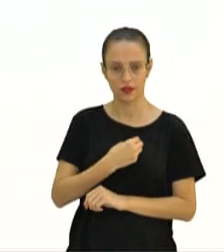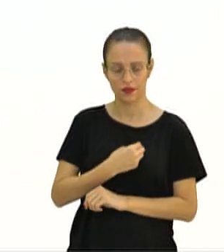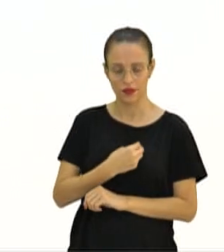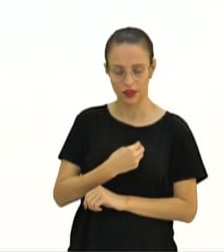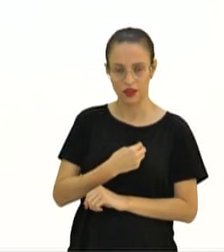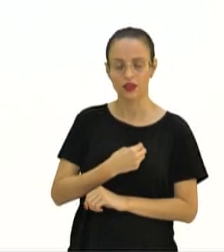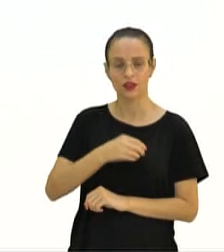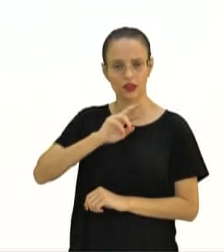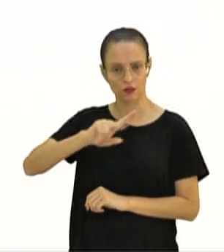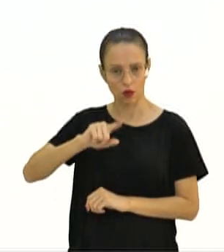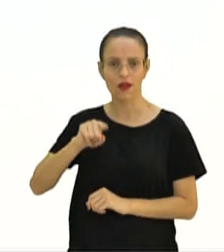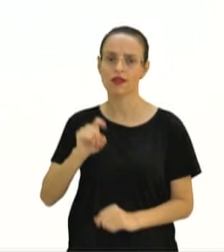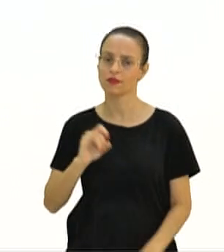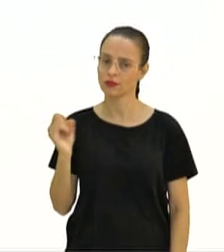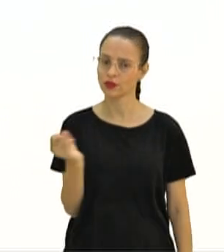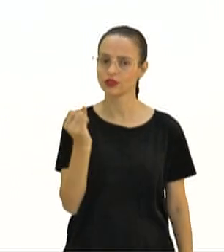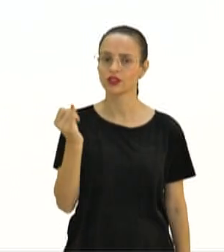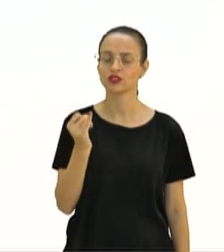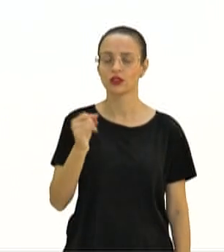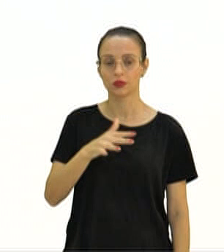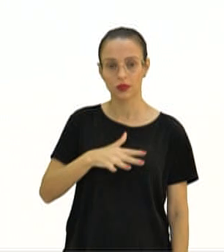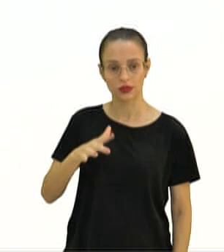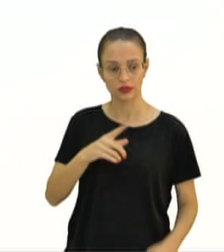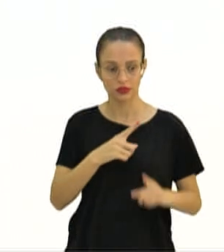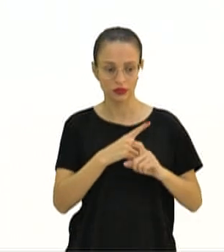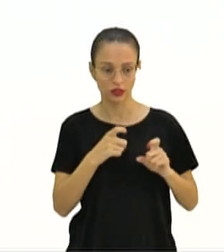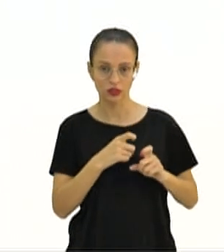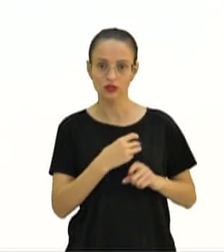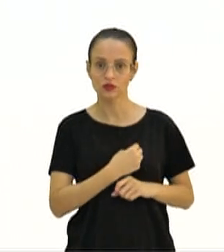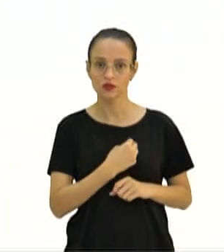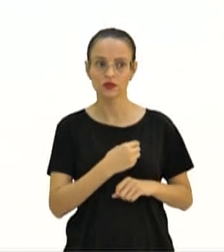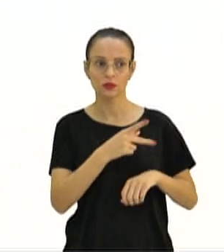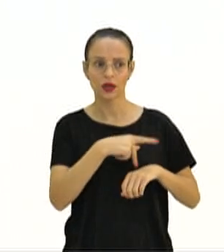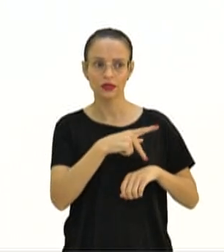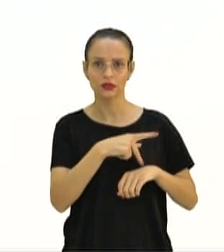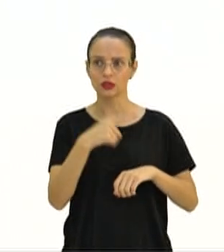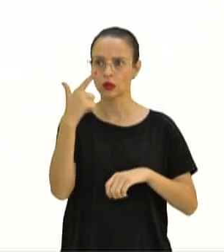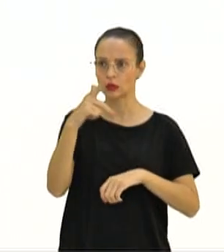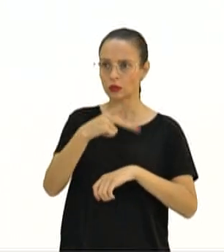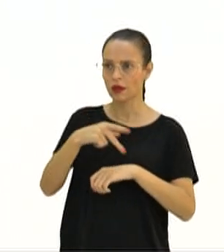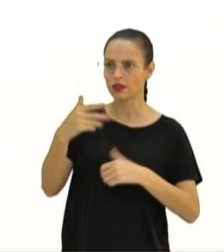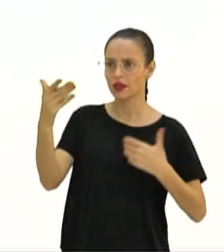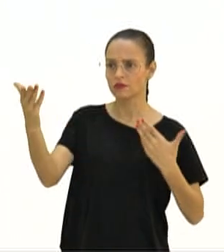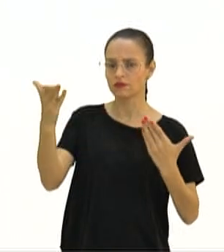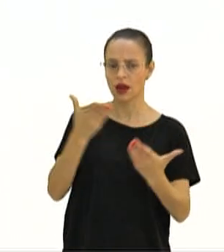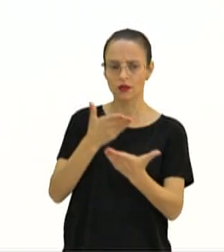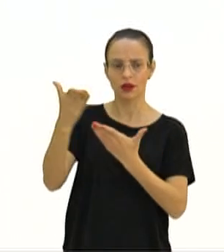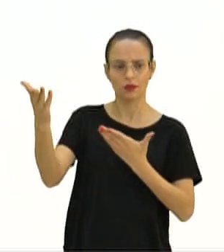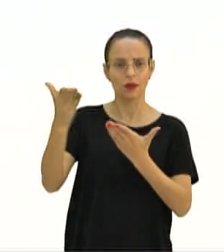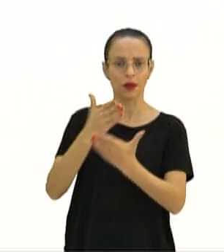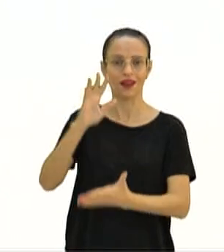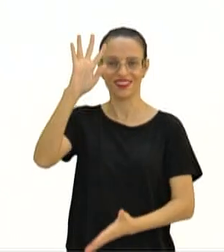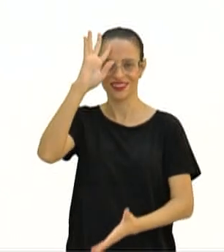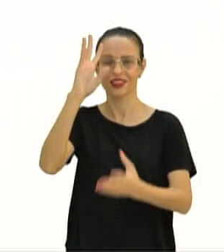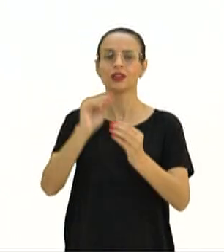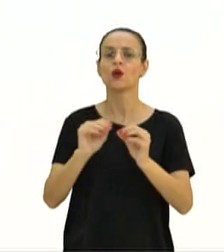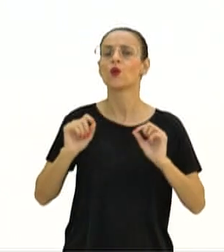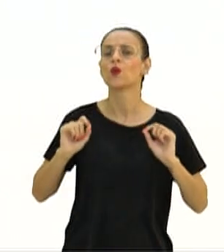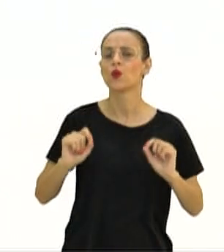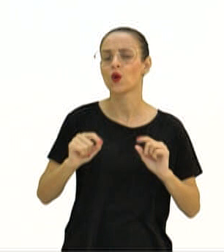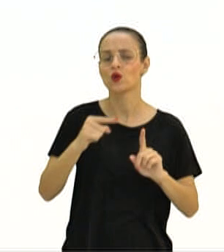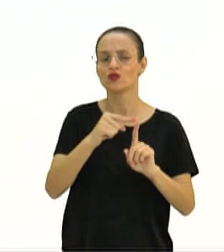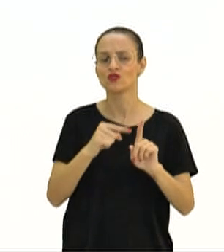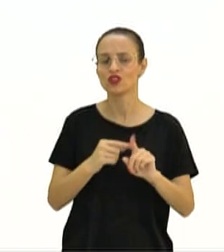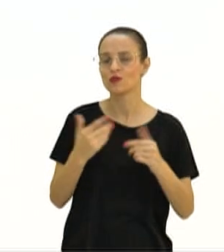binomial é importante para que os cientistas que vivam num país diferente do outro possam se conversar e entender de que espécies